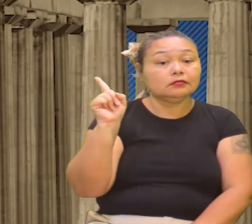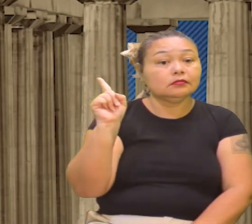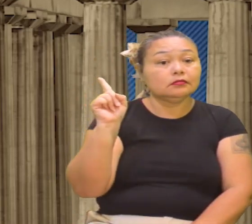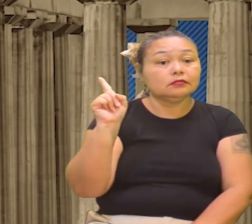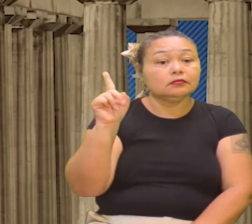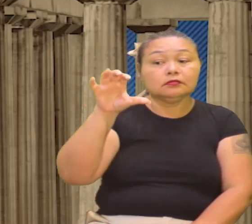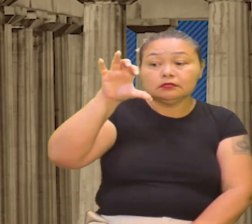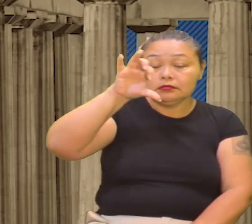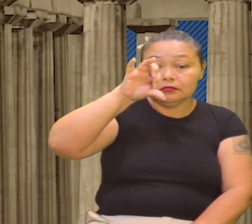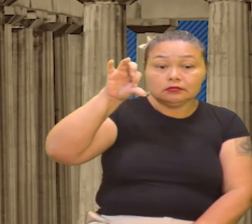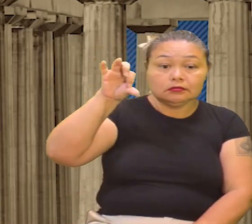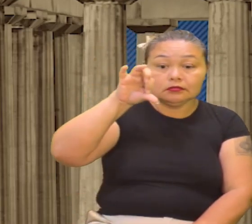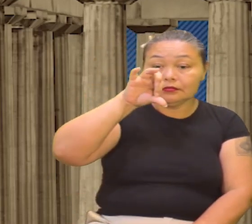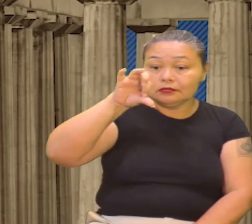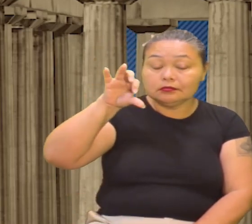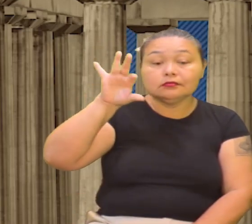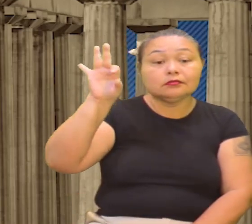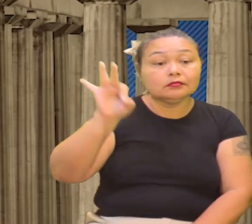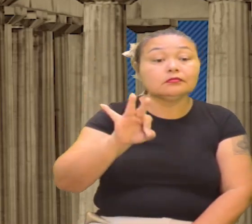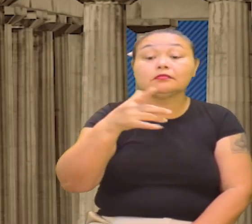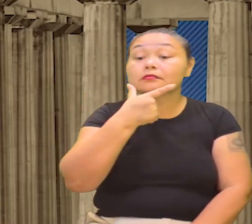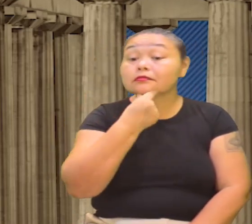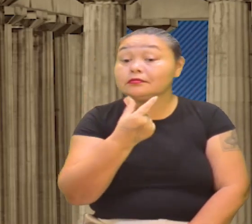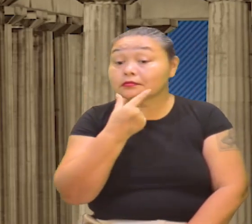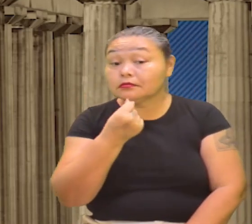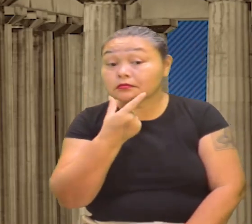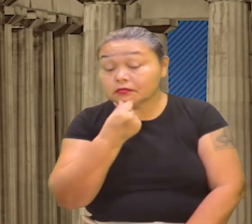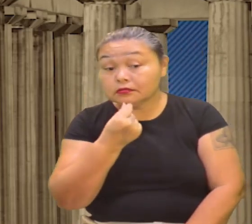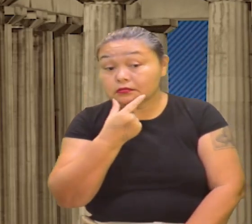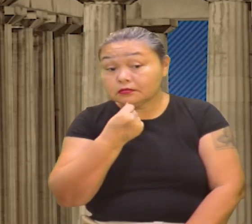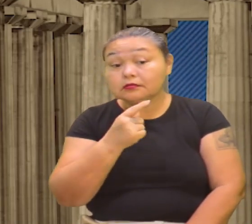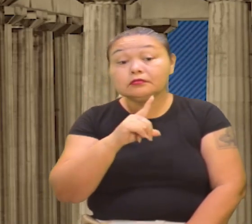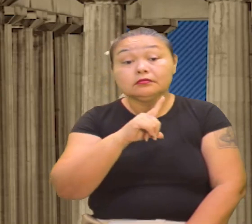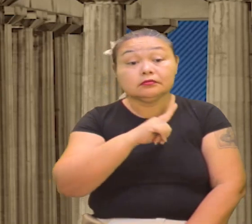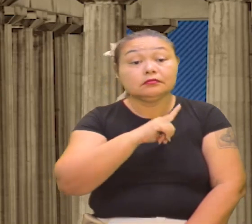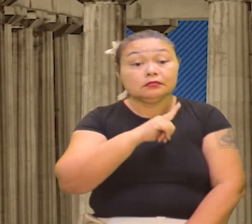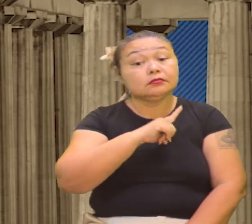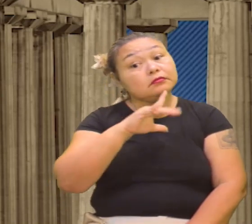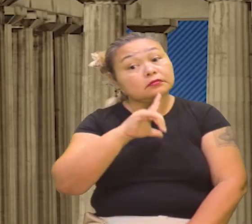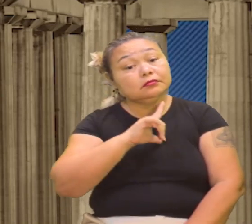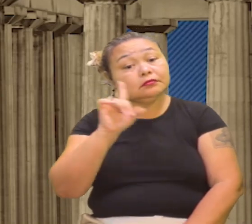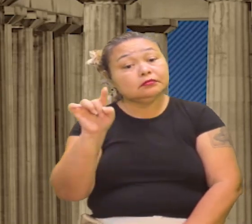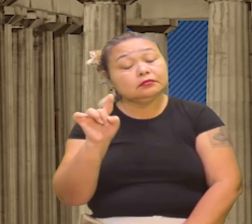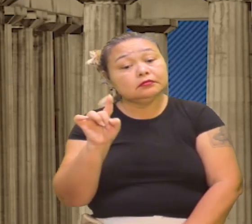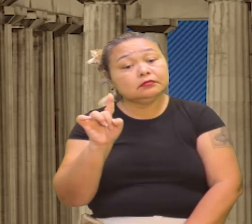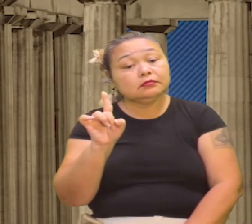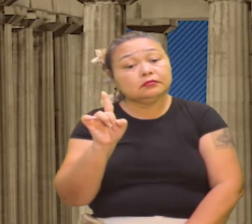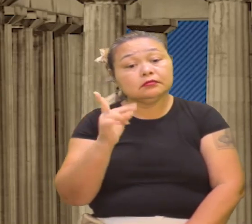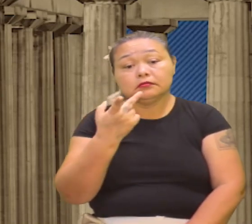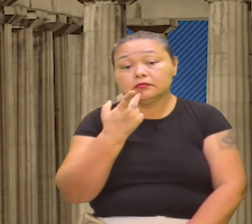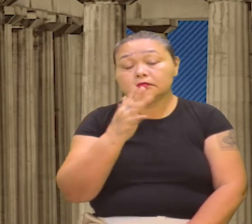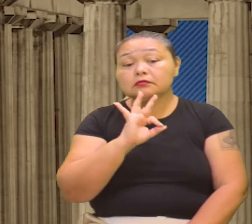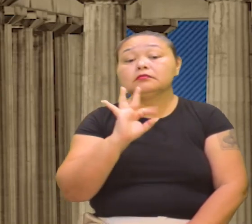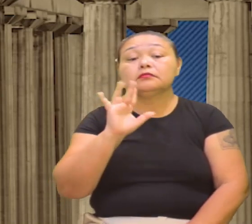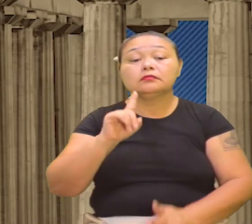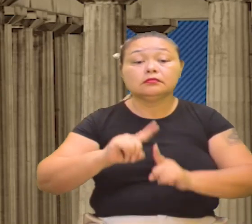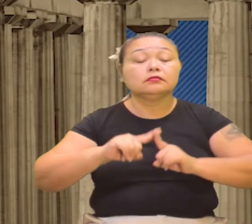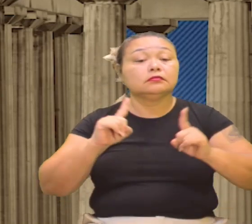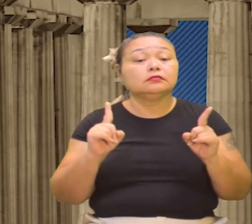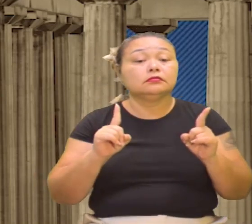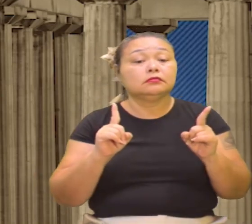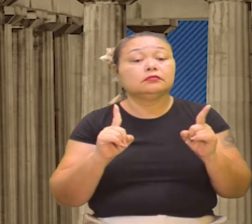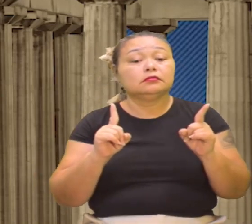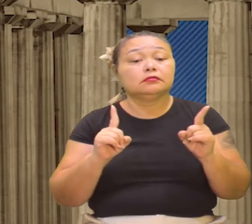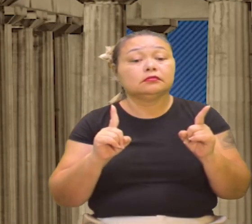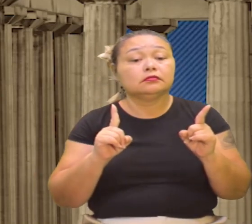99% é imagem de homens, pode-se dizer, todo, não criticando, mas dizendo que